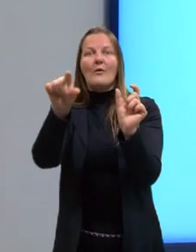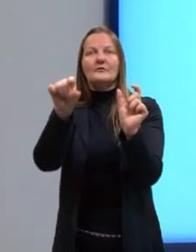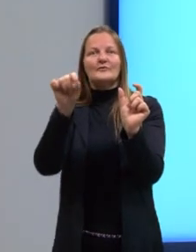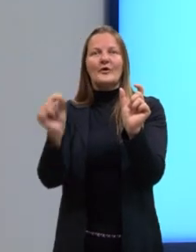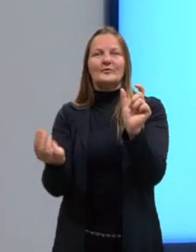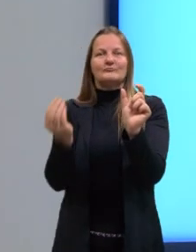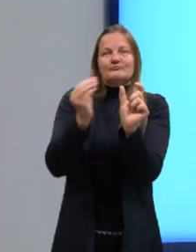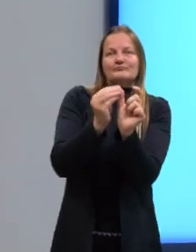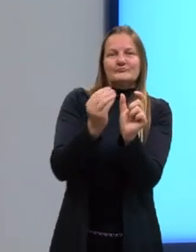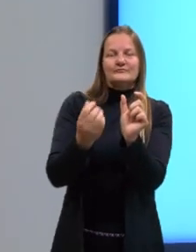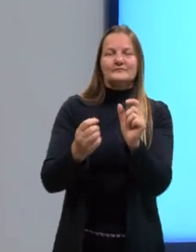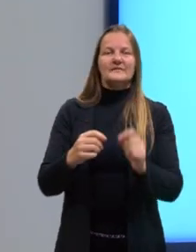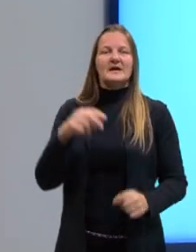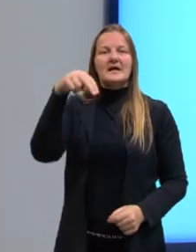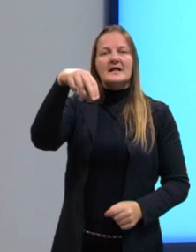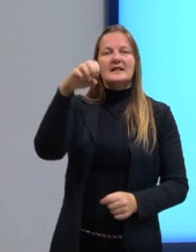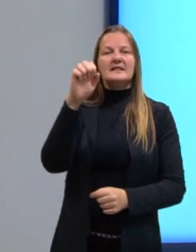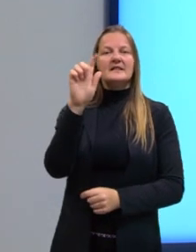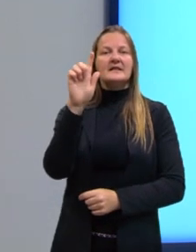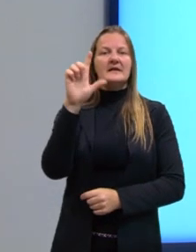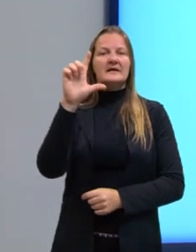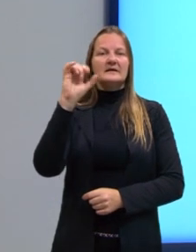Depois, negligência.